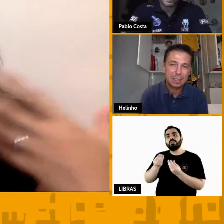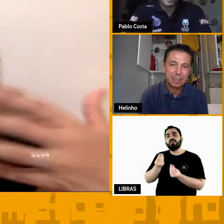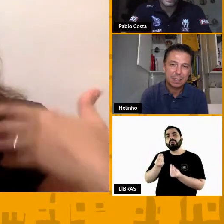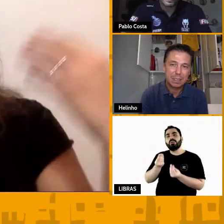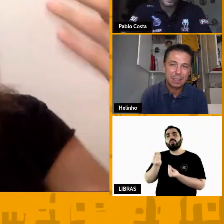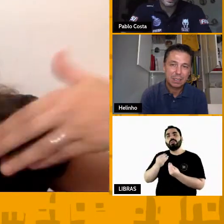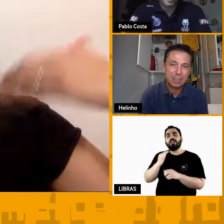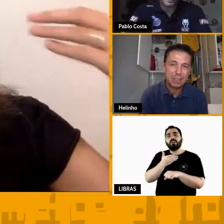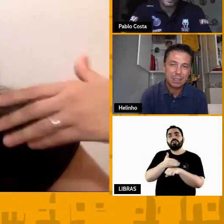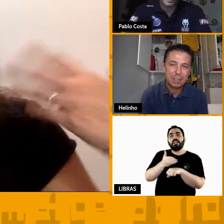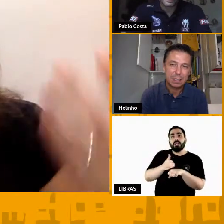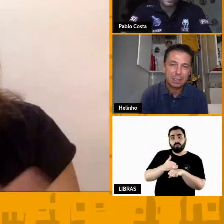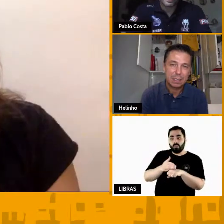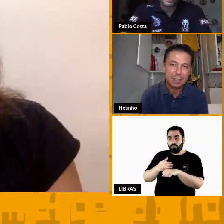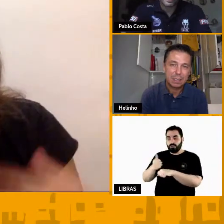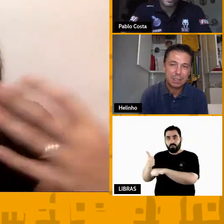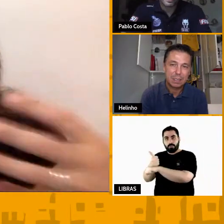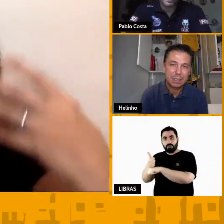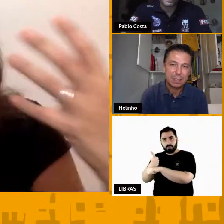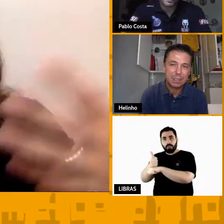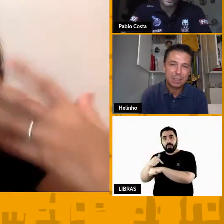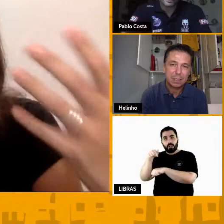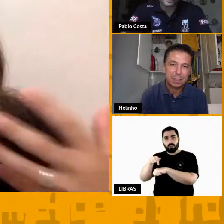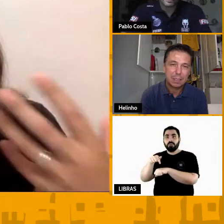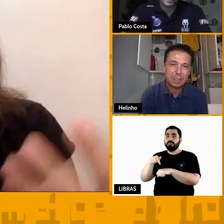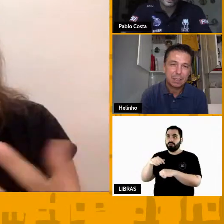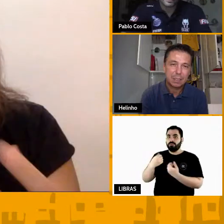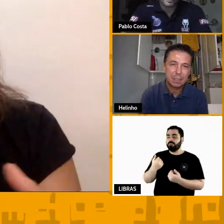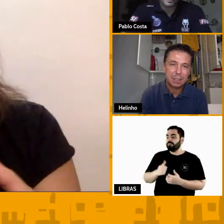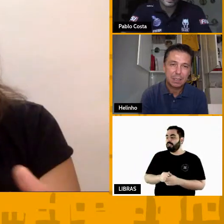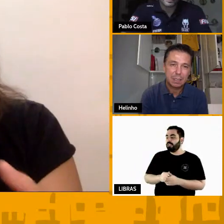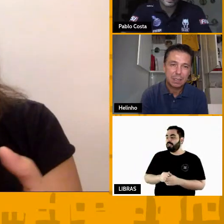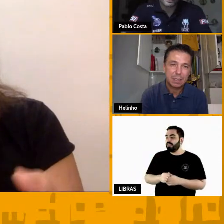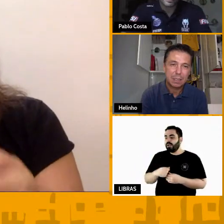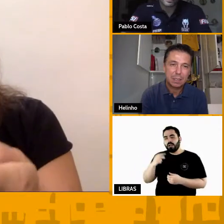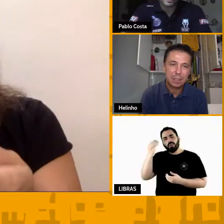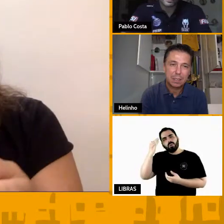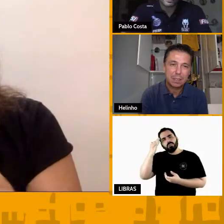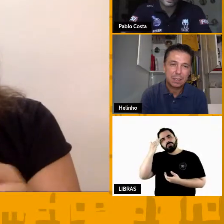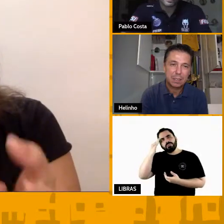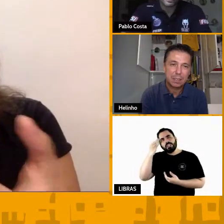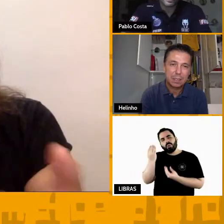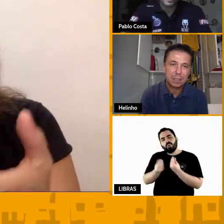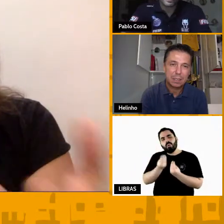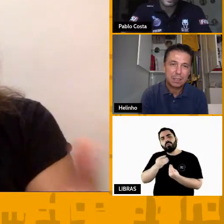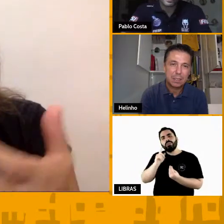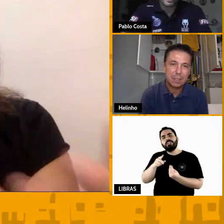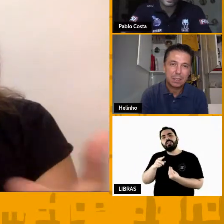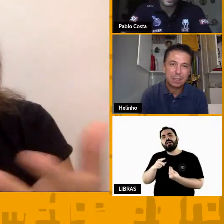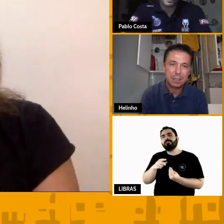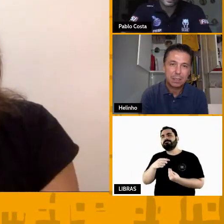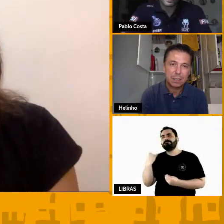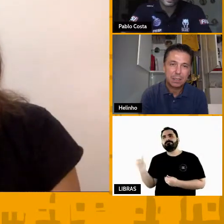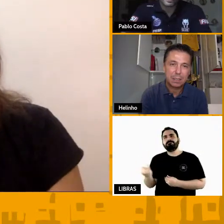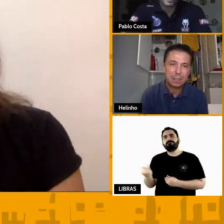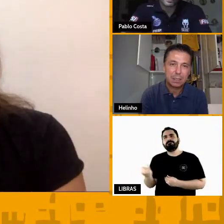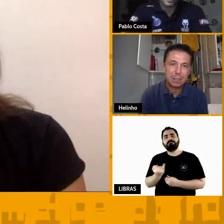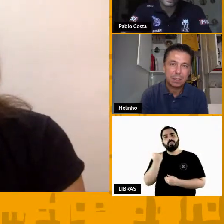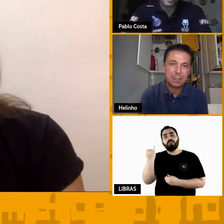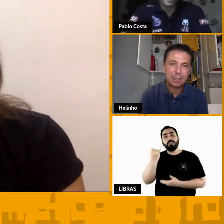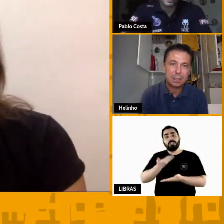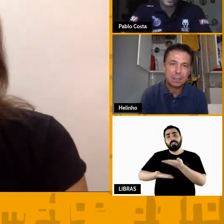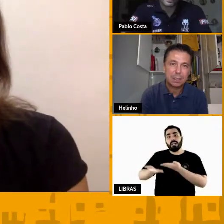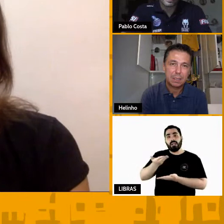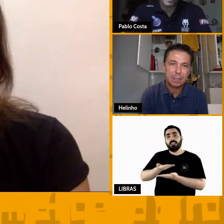atleta como um processo de autoconhecimento e de como tentar entender o quanto isso era essencial, uma ferramenta essencial para essa relação